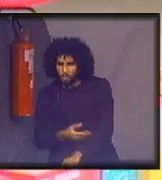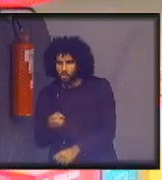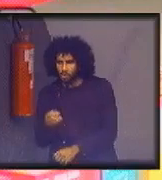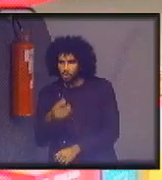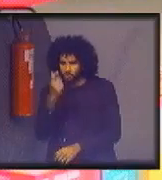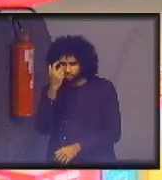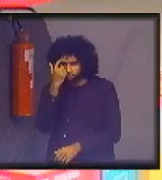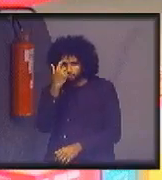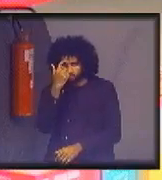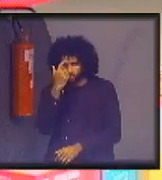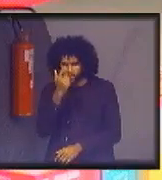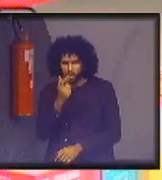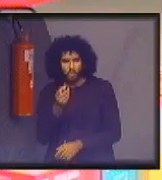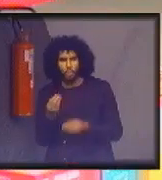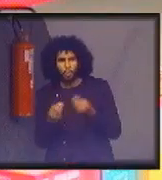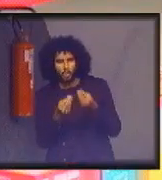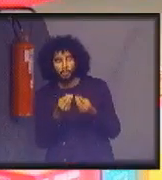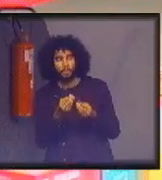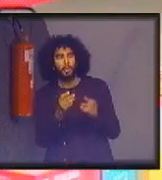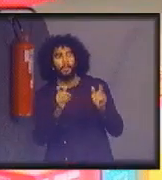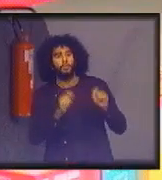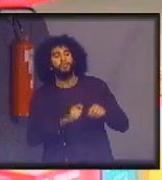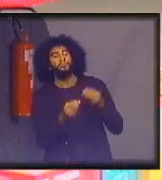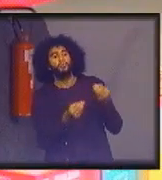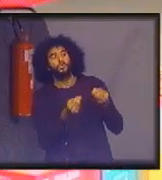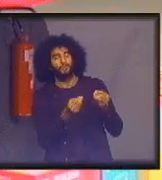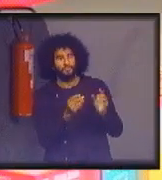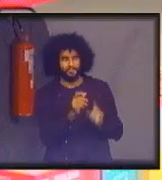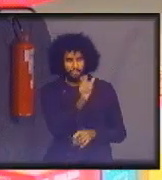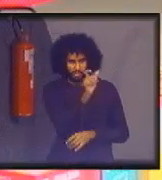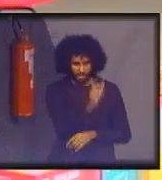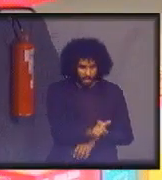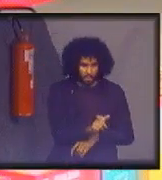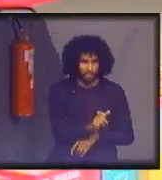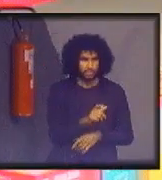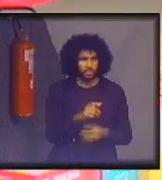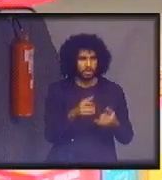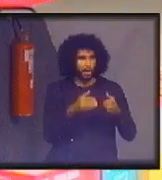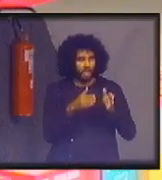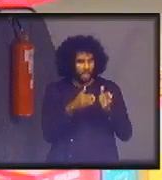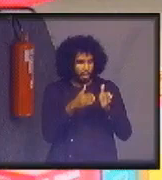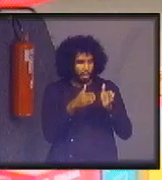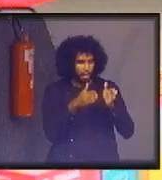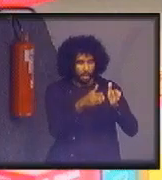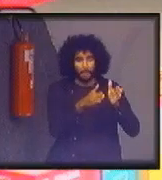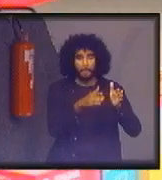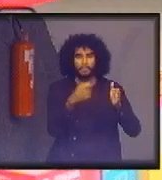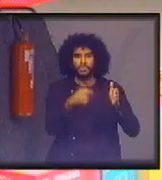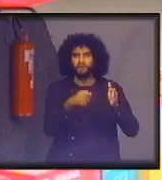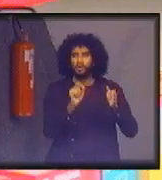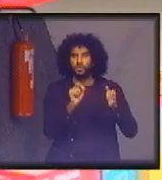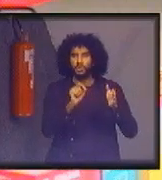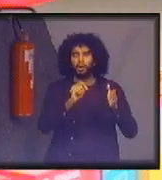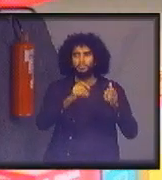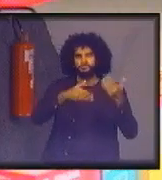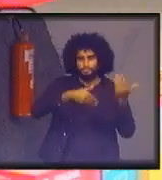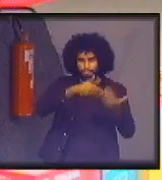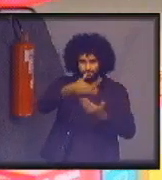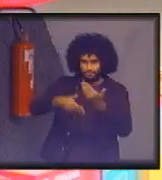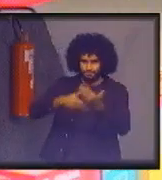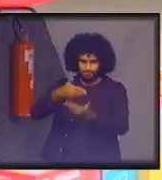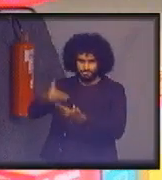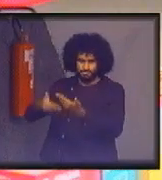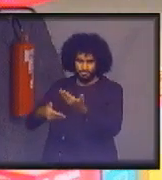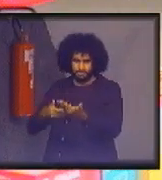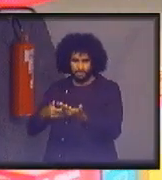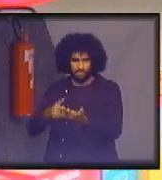só tem um jeito fazendo que elas deixem de serem lineares e passem a ser o que? circulares deixem de ser